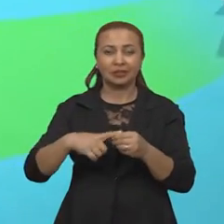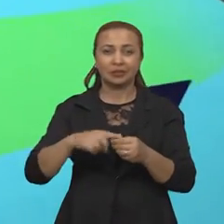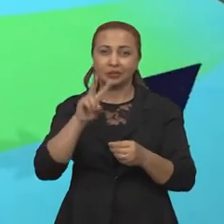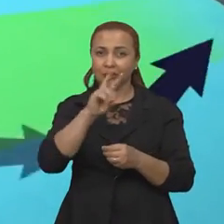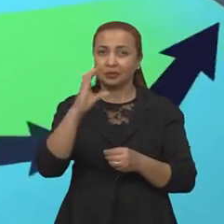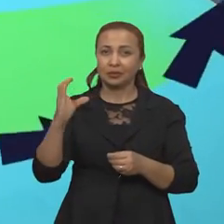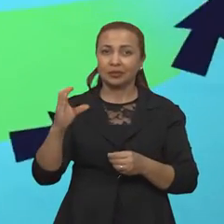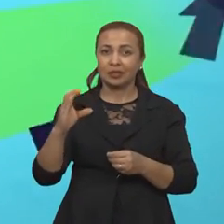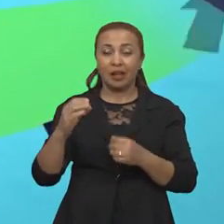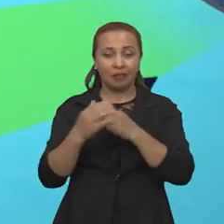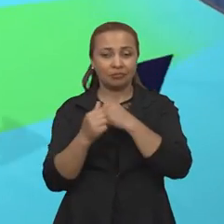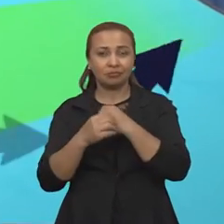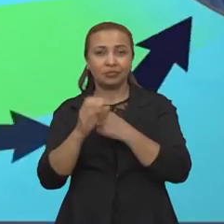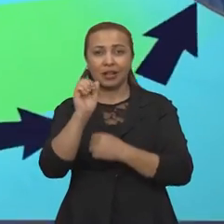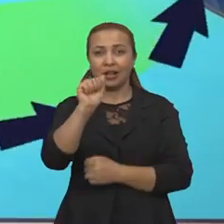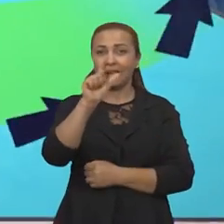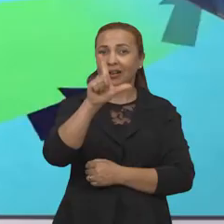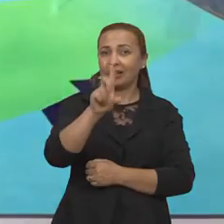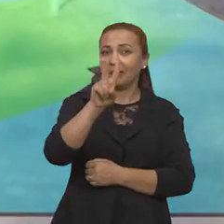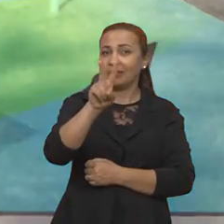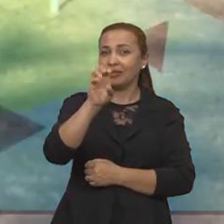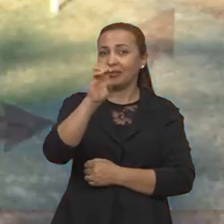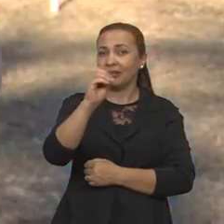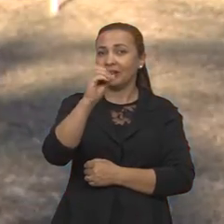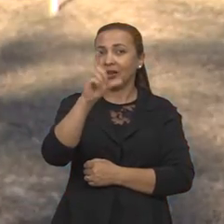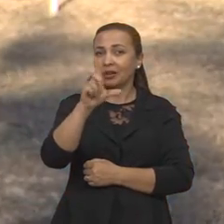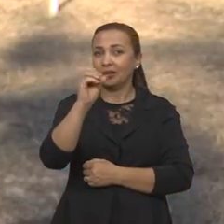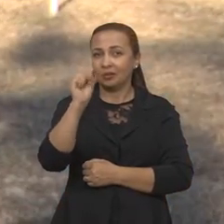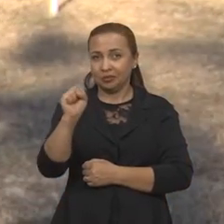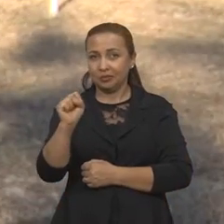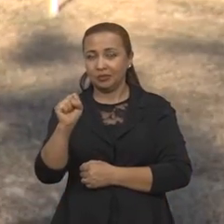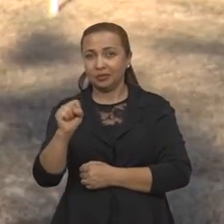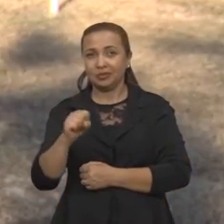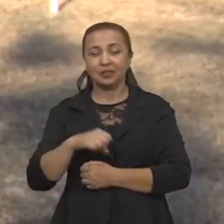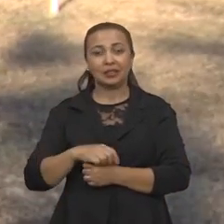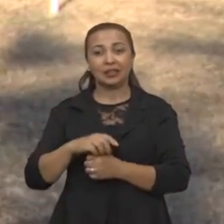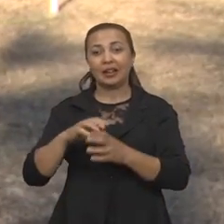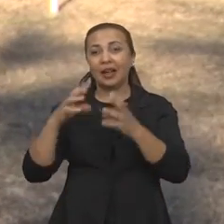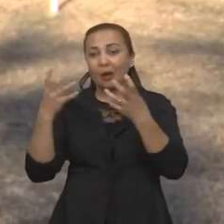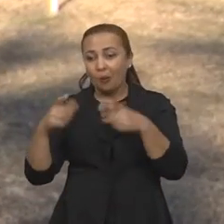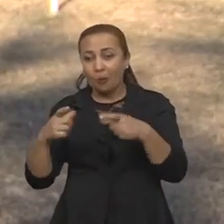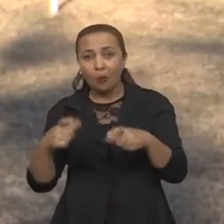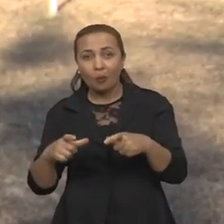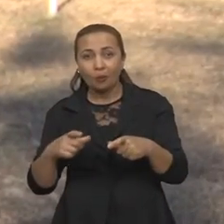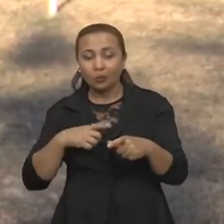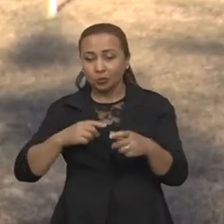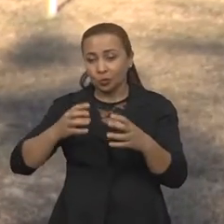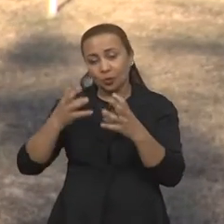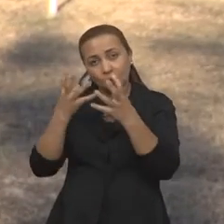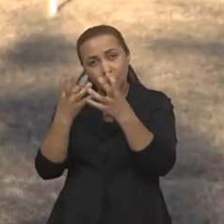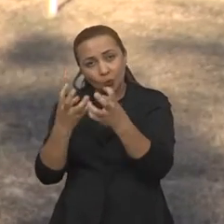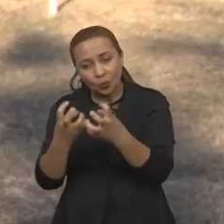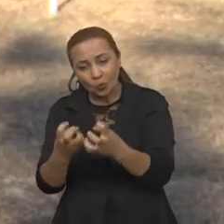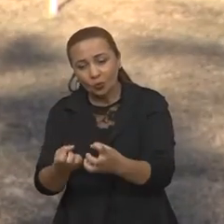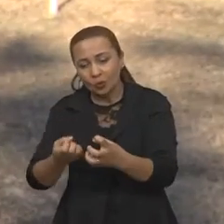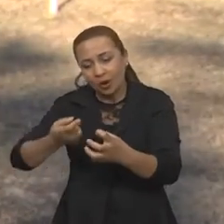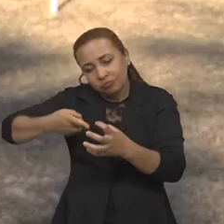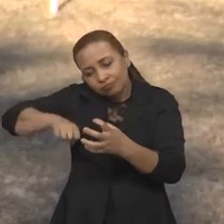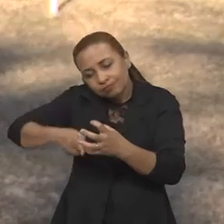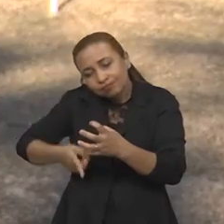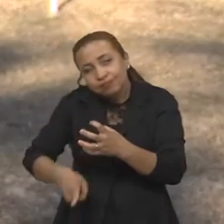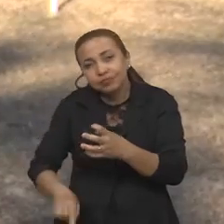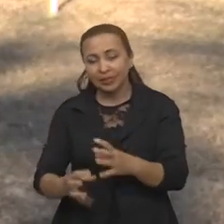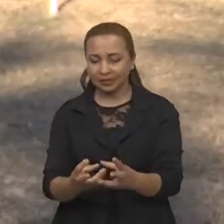Conquista, chamadas de alvéolos, que são áreas de recarga desses aquíferos, que é importante, que muitas vezes